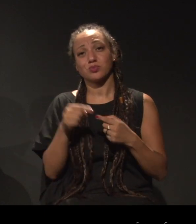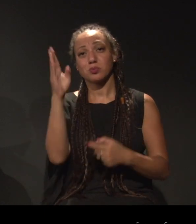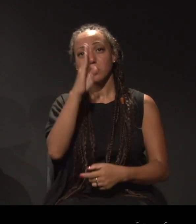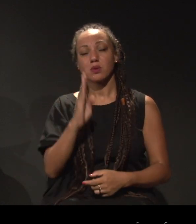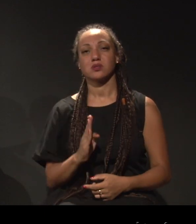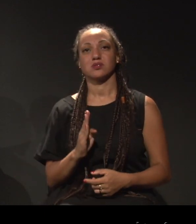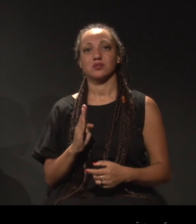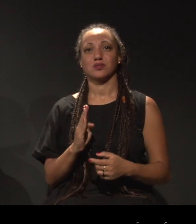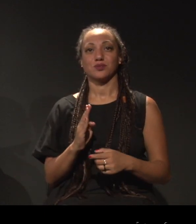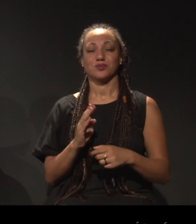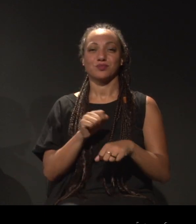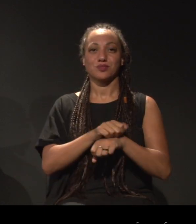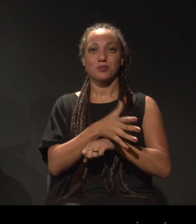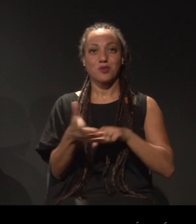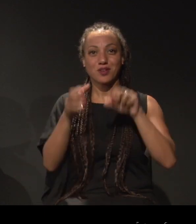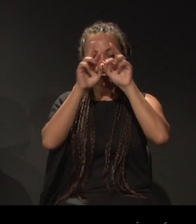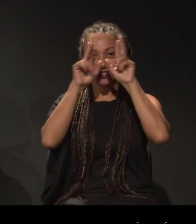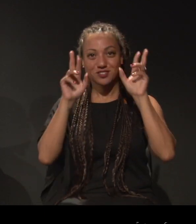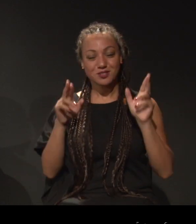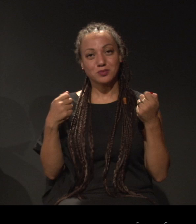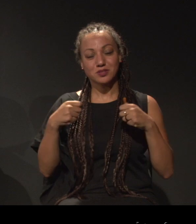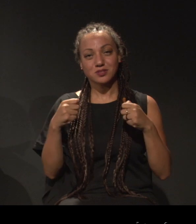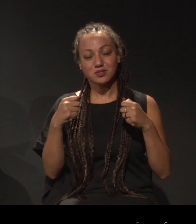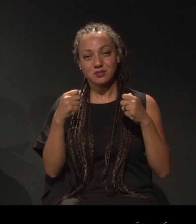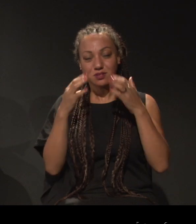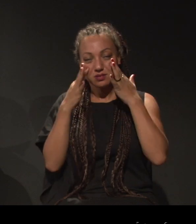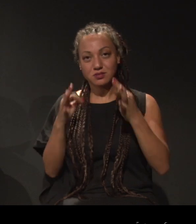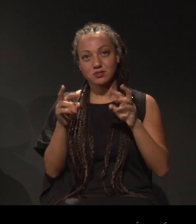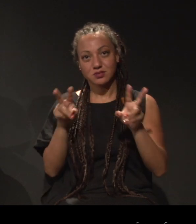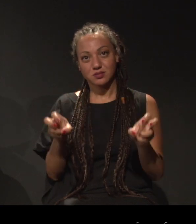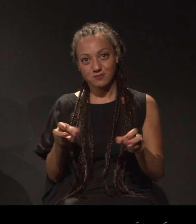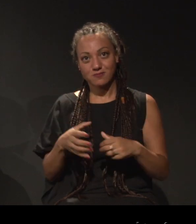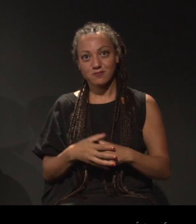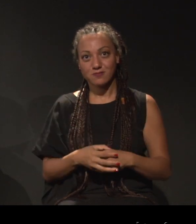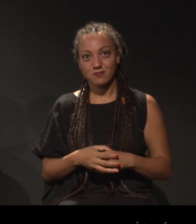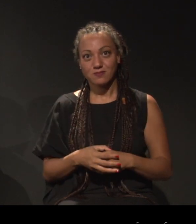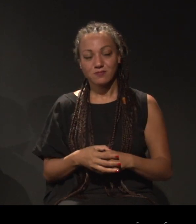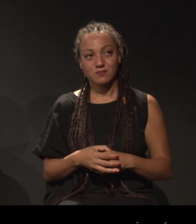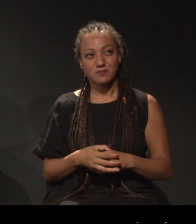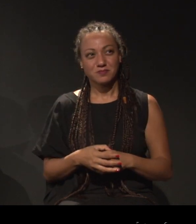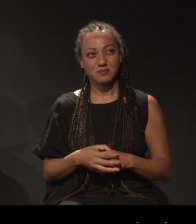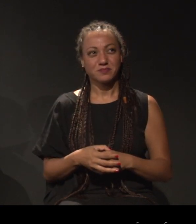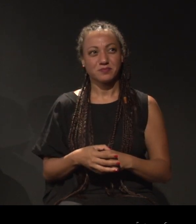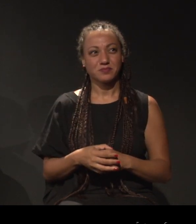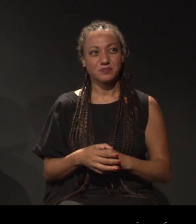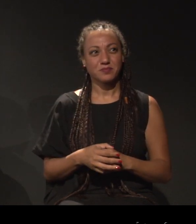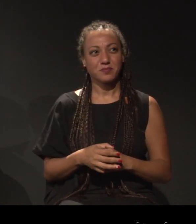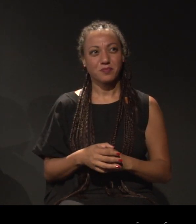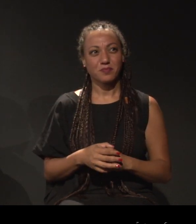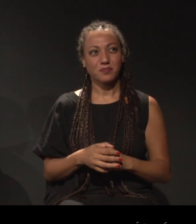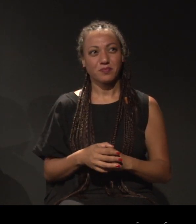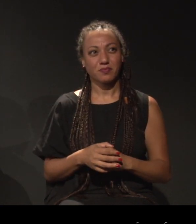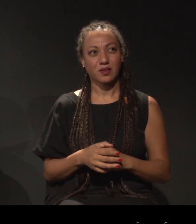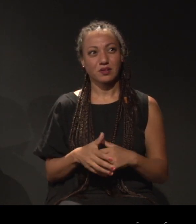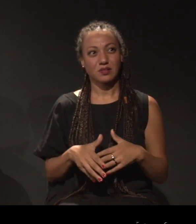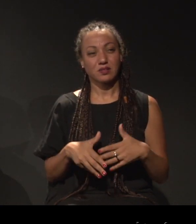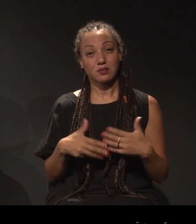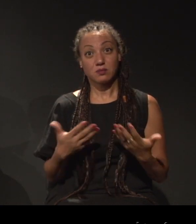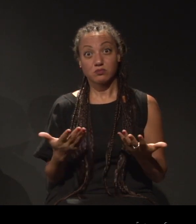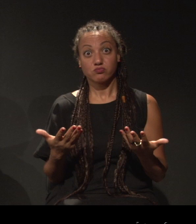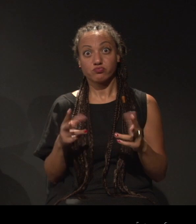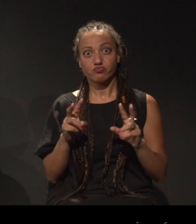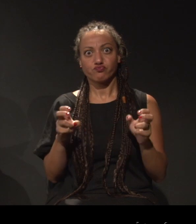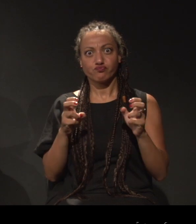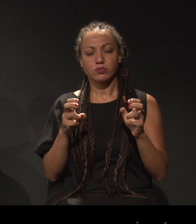se volte para isso. Então, não tem como não chamar